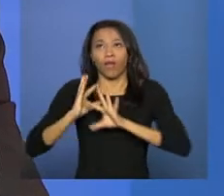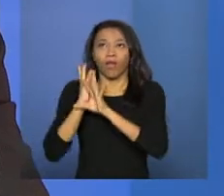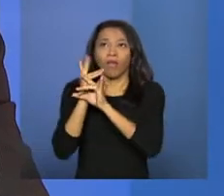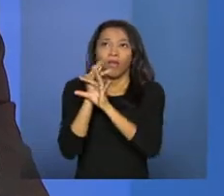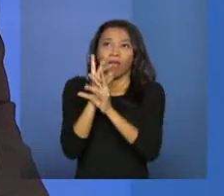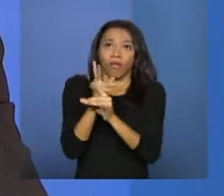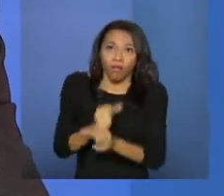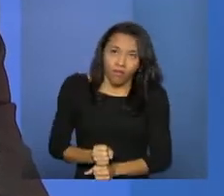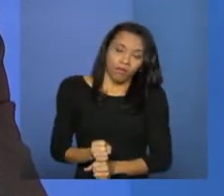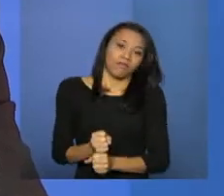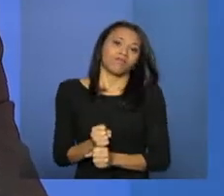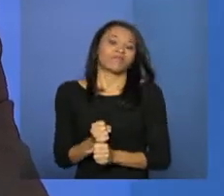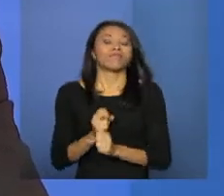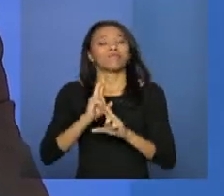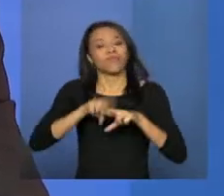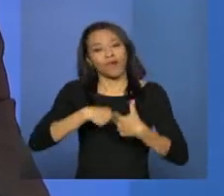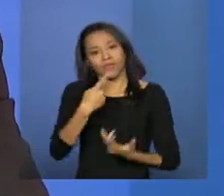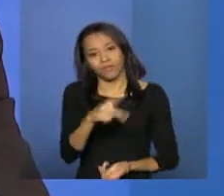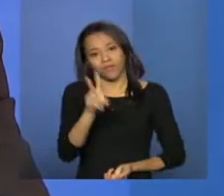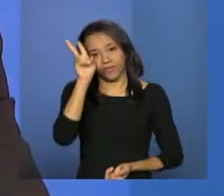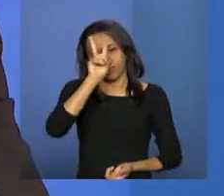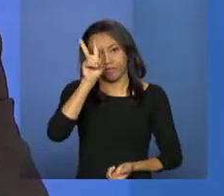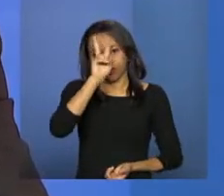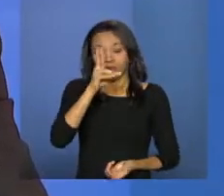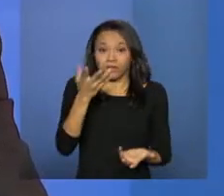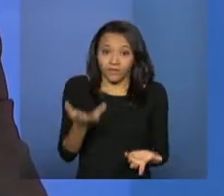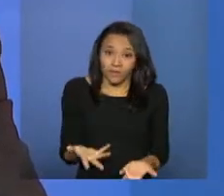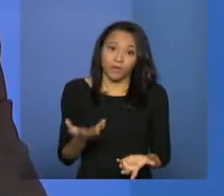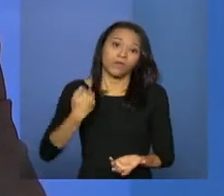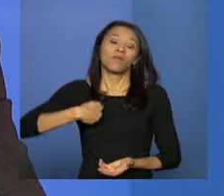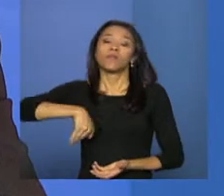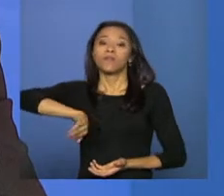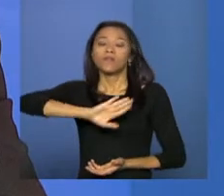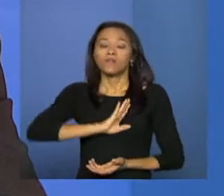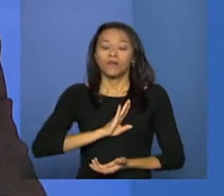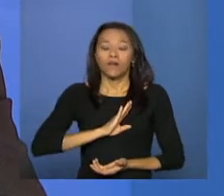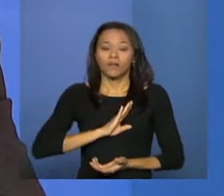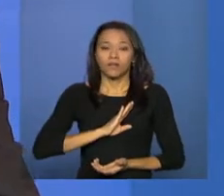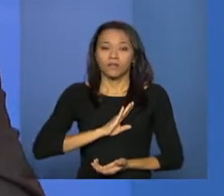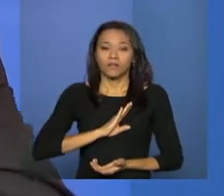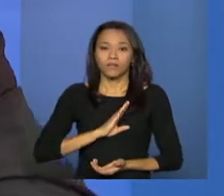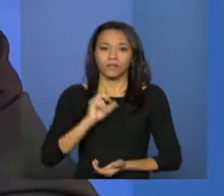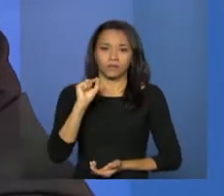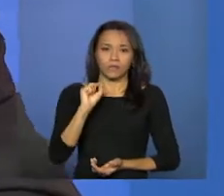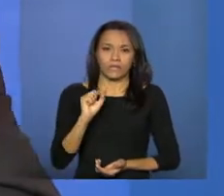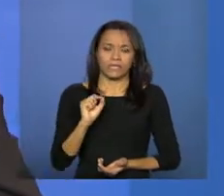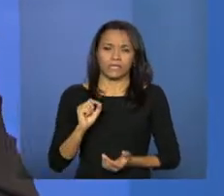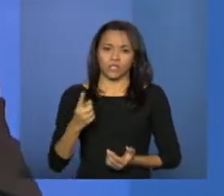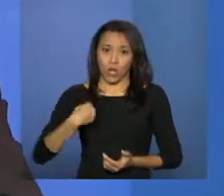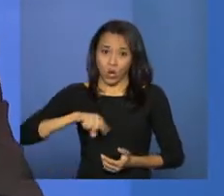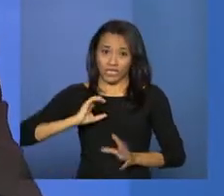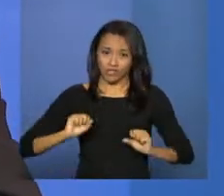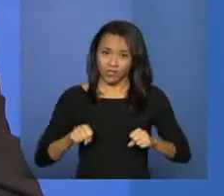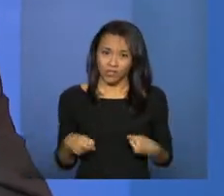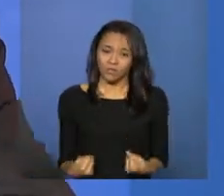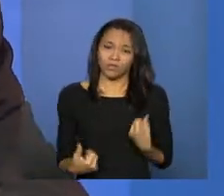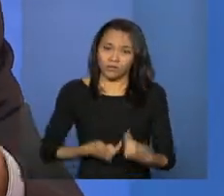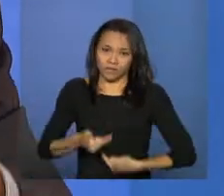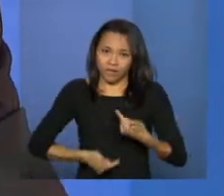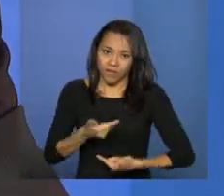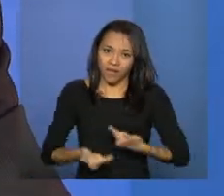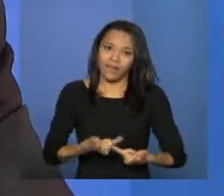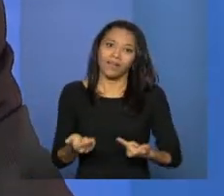culpabilizado pela sua história. Então, nós estamos, todo esse esforço nosso é para que nós possamos